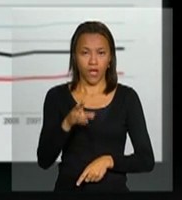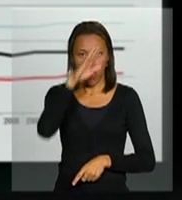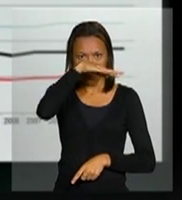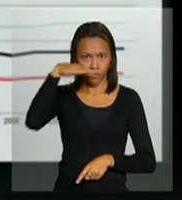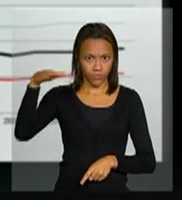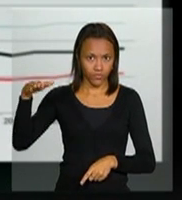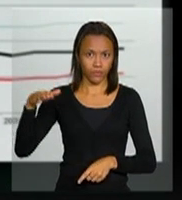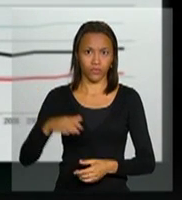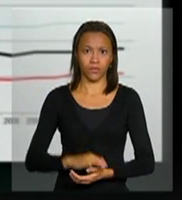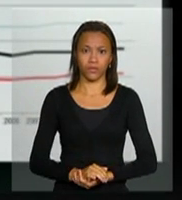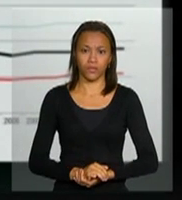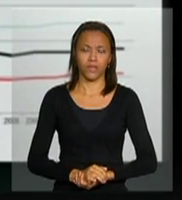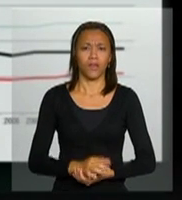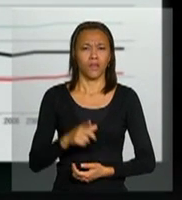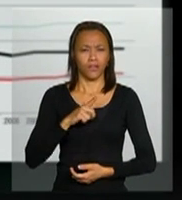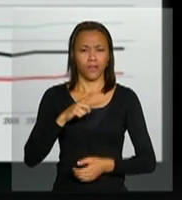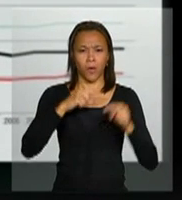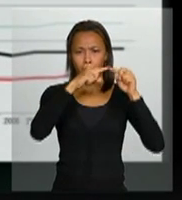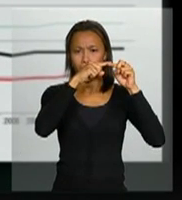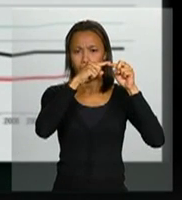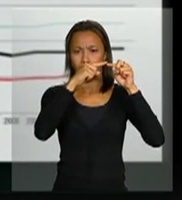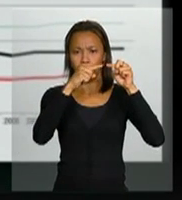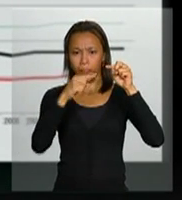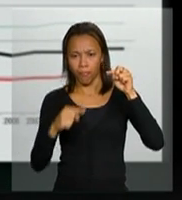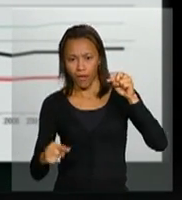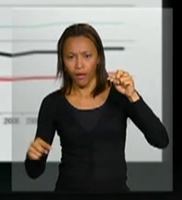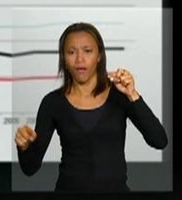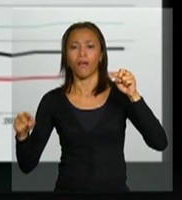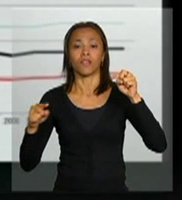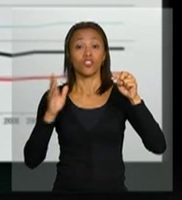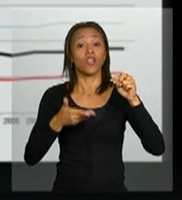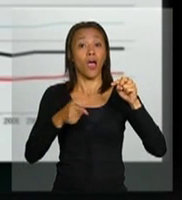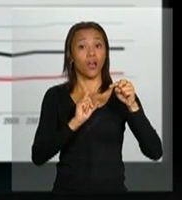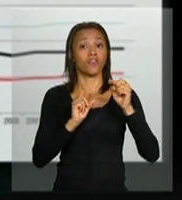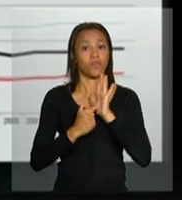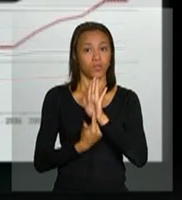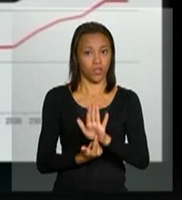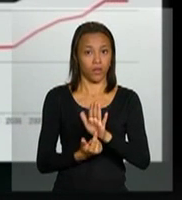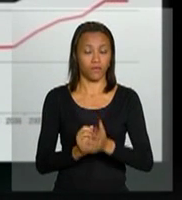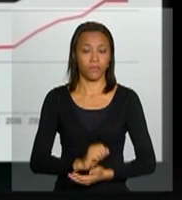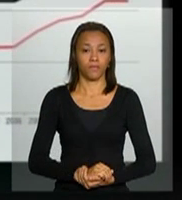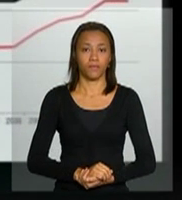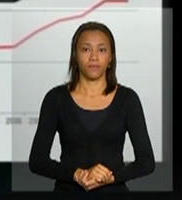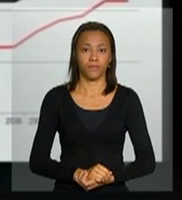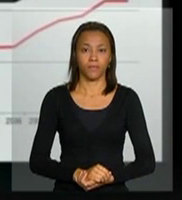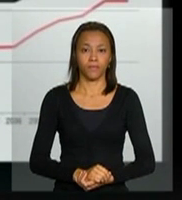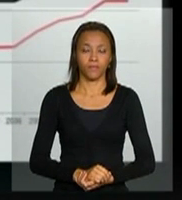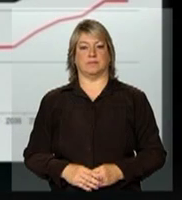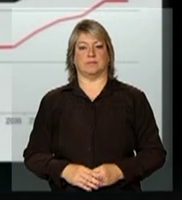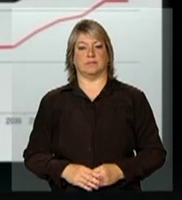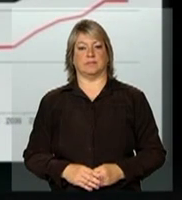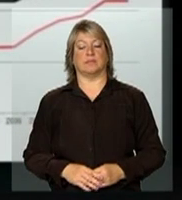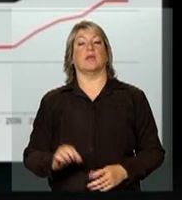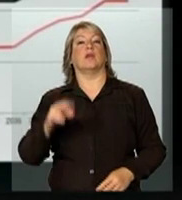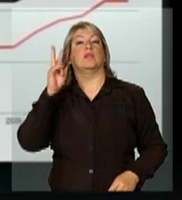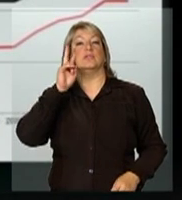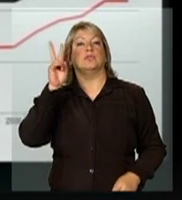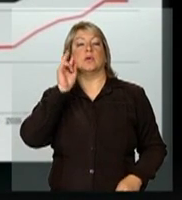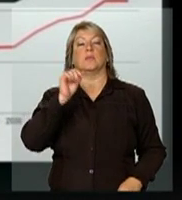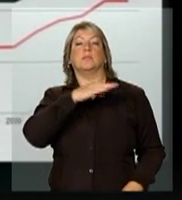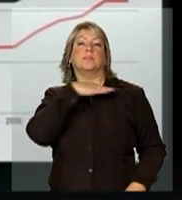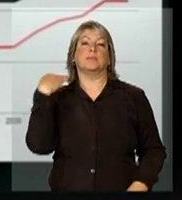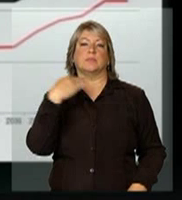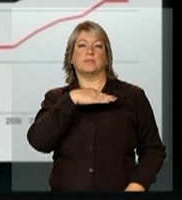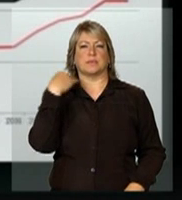nós vemos aqui uma queda bastante significativa, já foi mostrada anteriormente. Próximo. Em relação a óbitos,